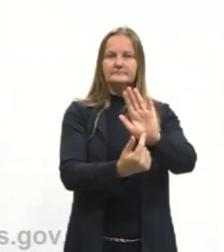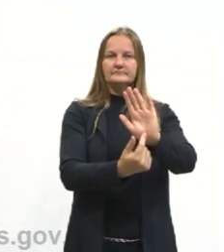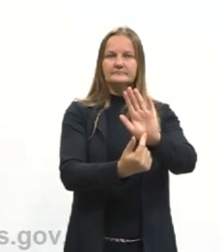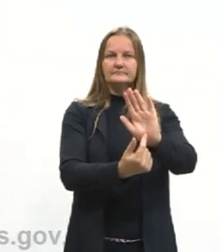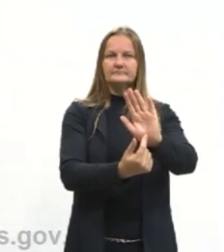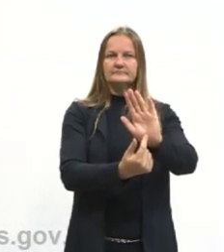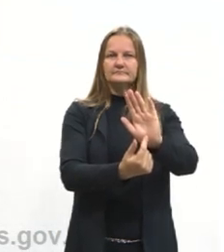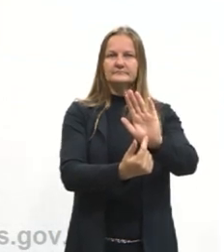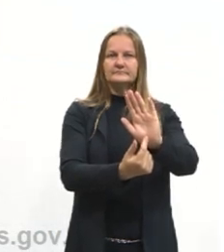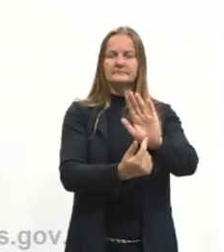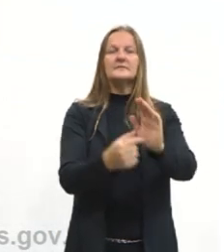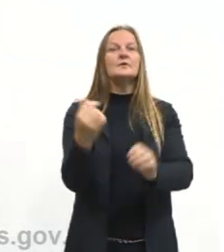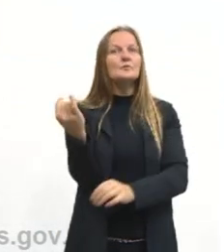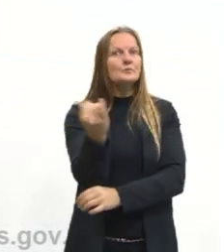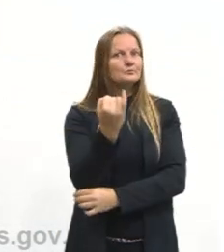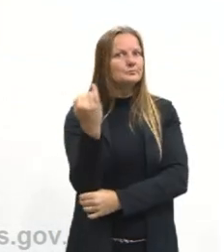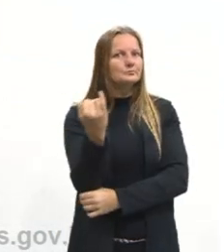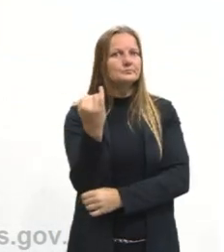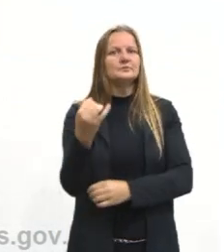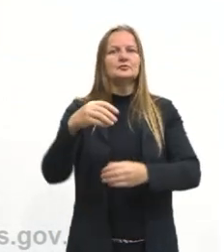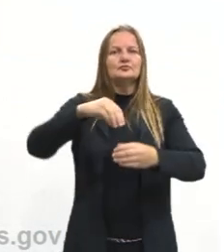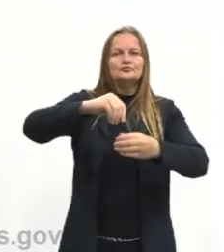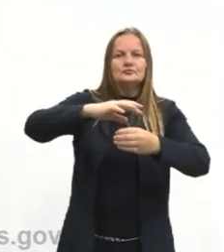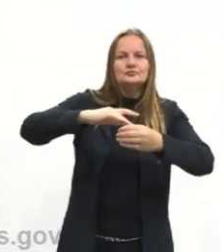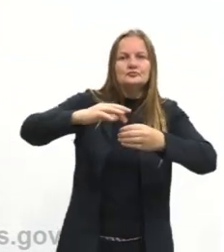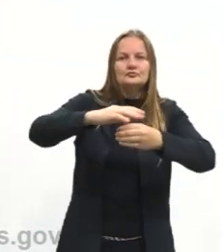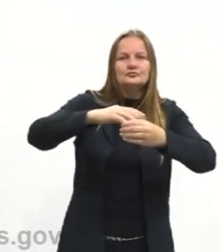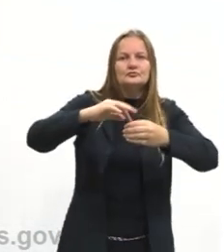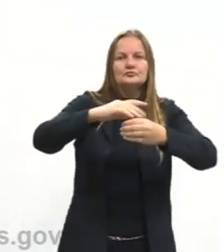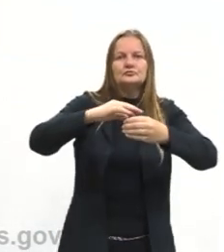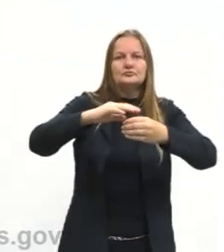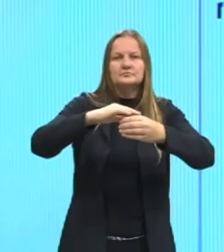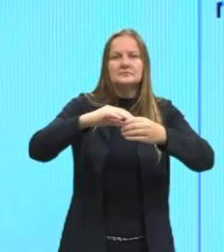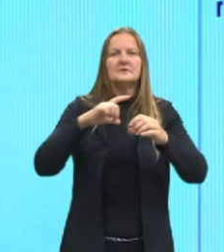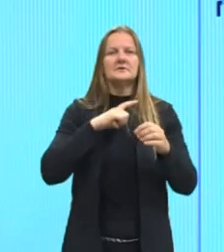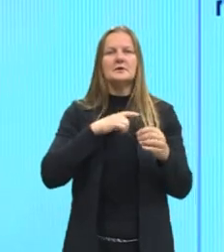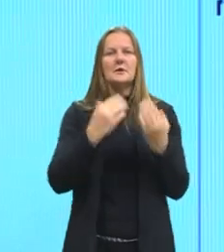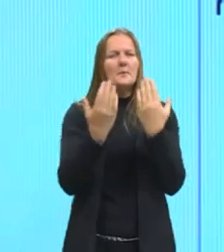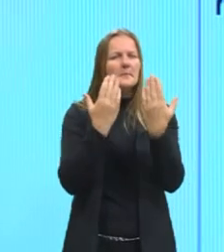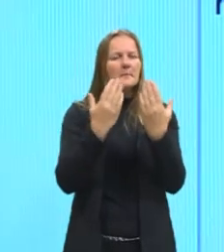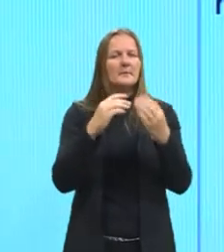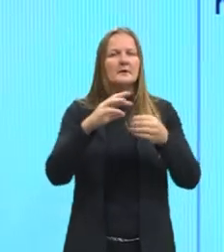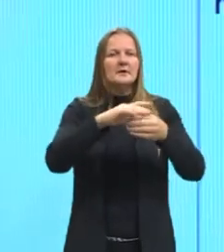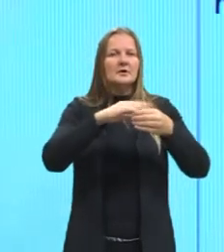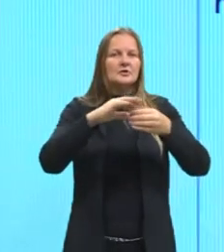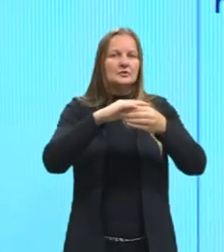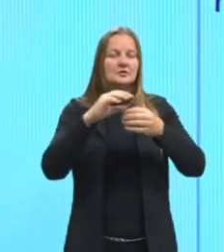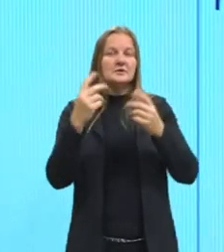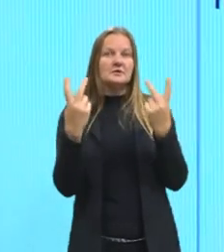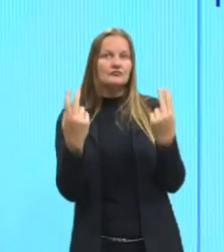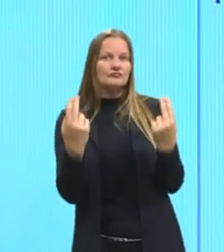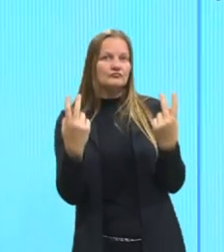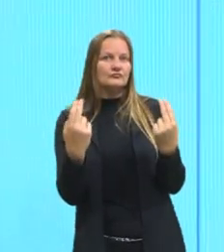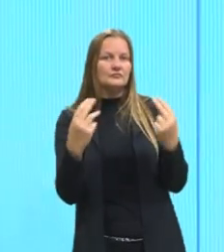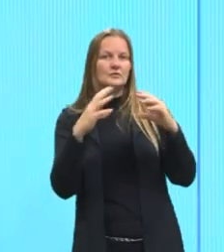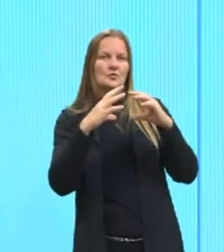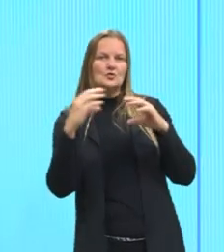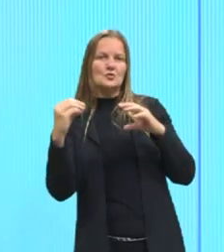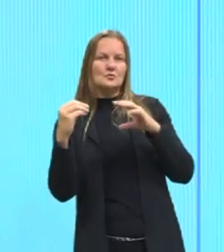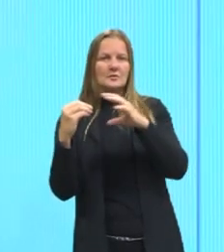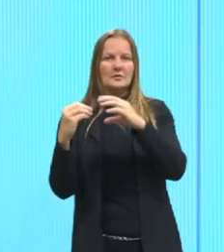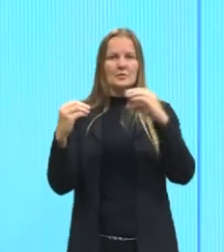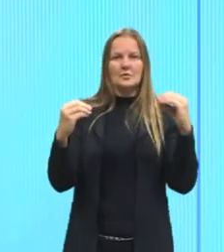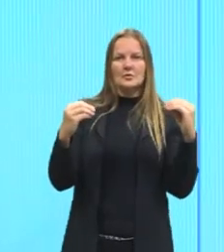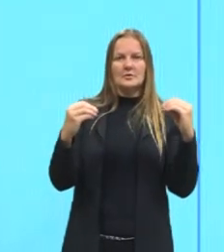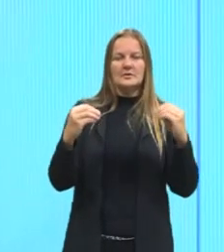Um princípio importante na dissolução de solutos é que semelhante dissolve semelhante. Isso explica, por exemplo, o